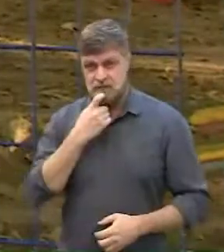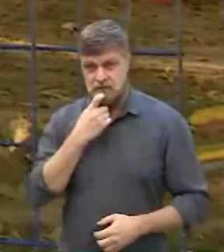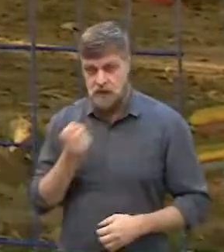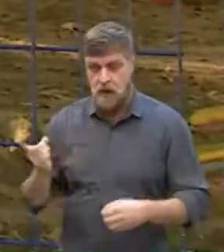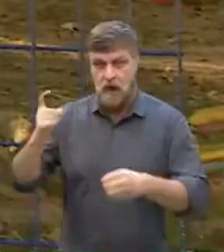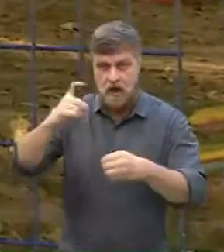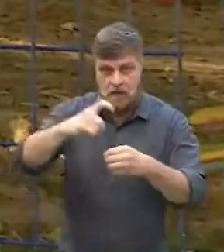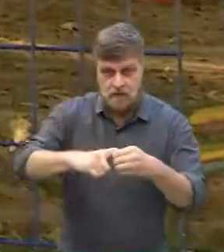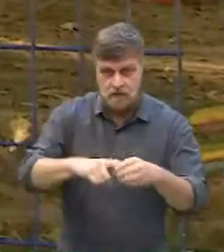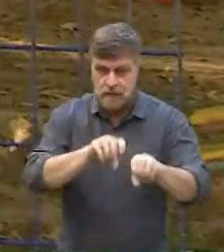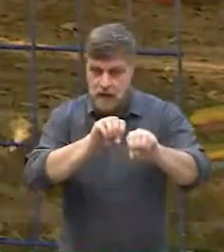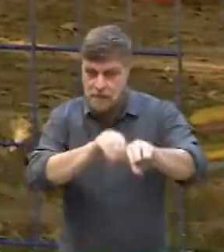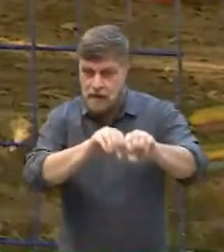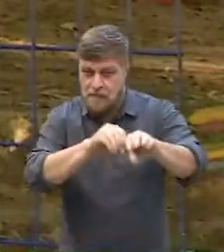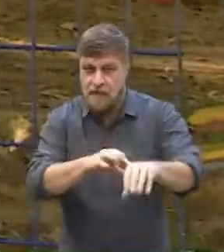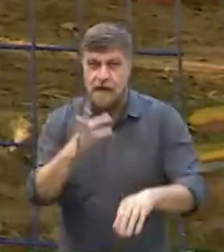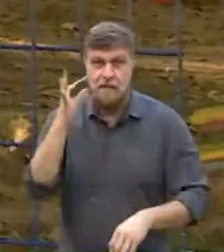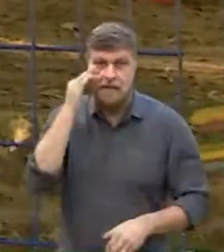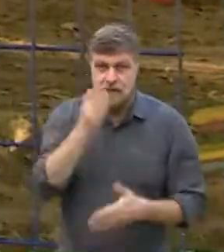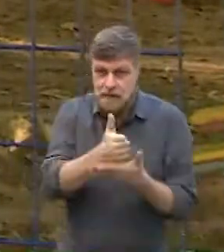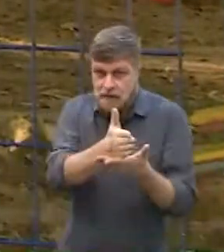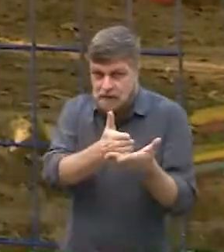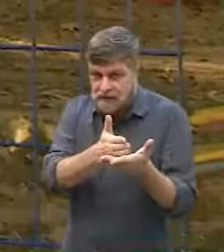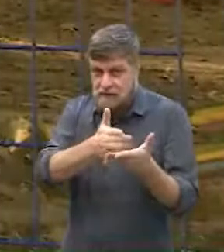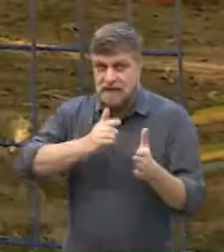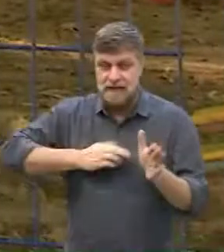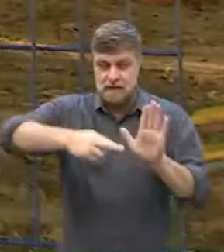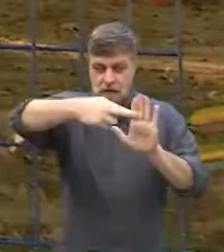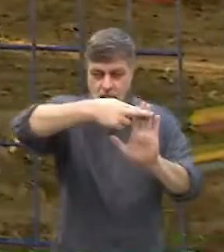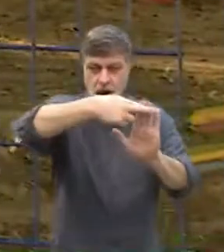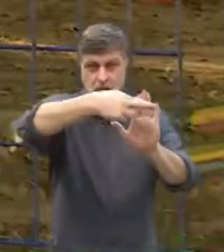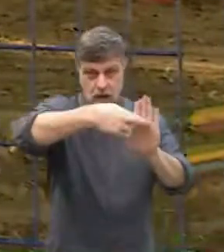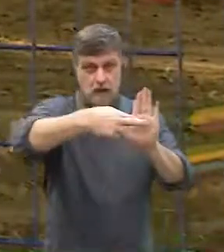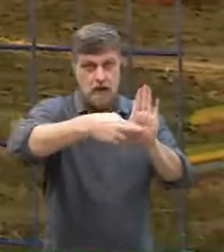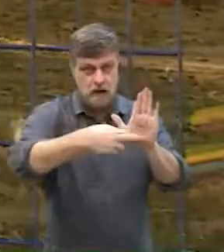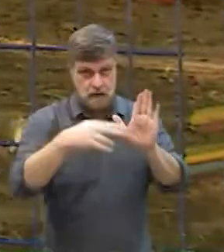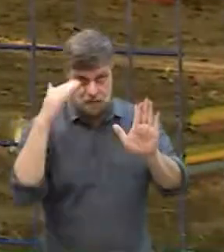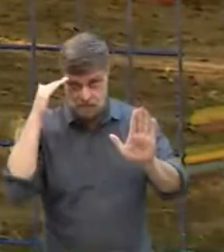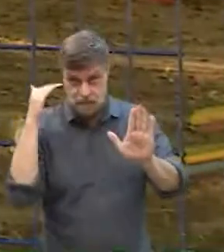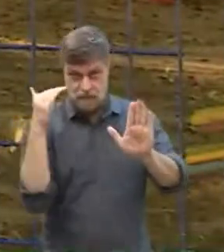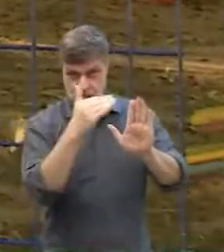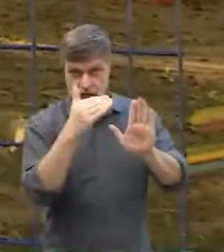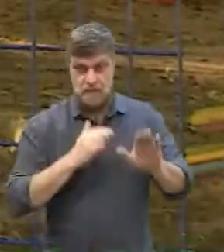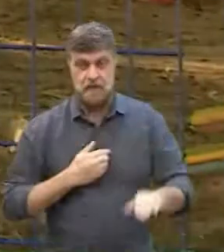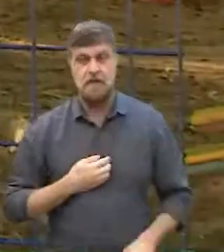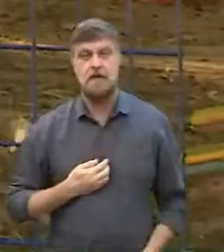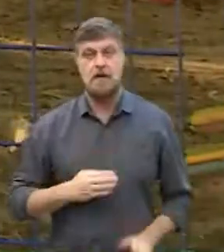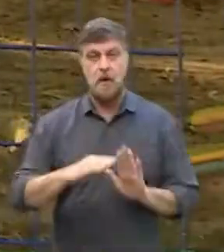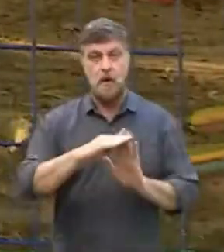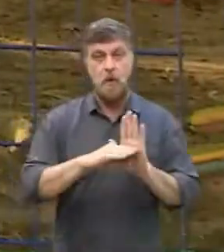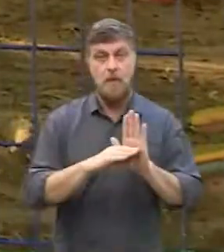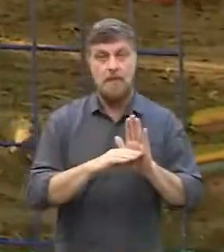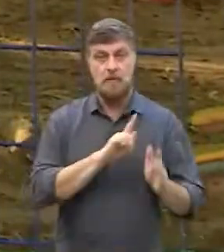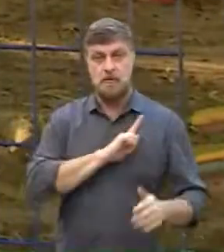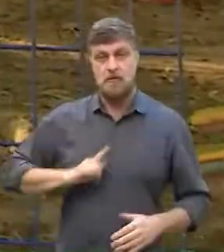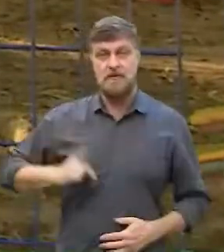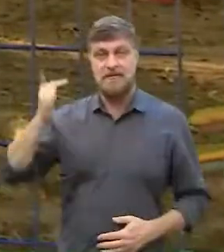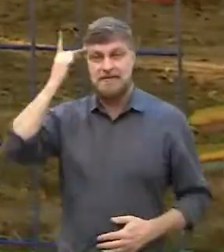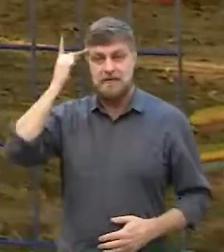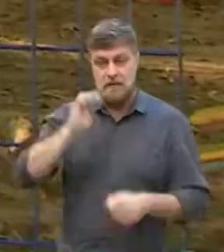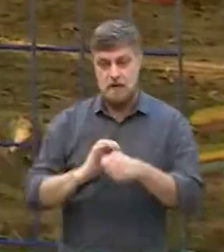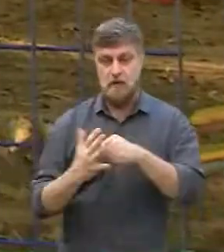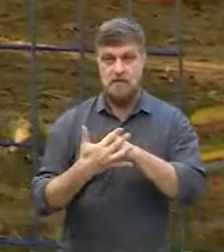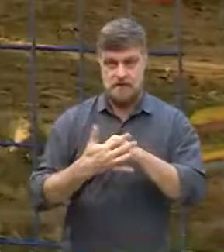parte das aulas presenciais, mas seguindo uma lista rígida de regras impostas pelo Plano São Paulo em